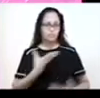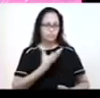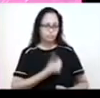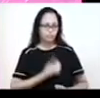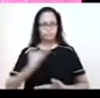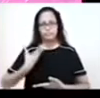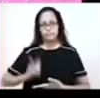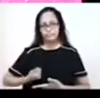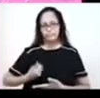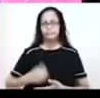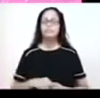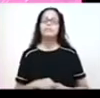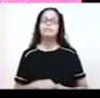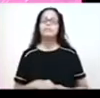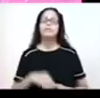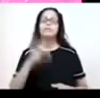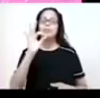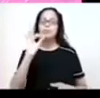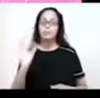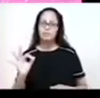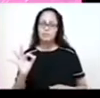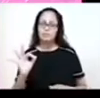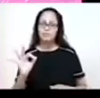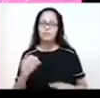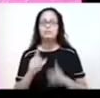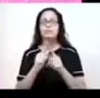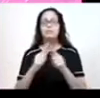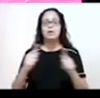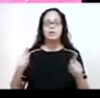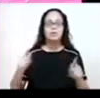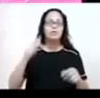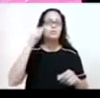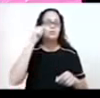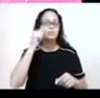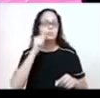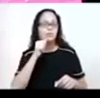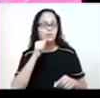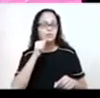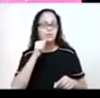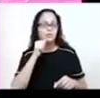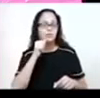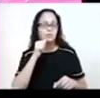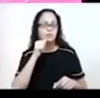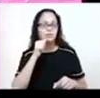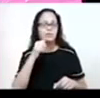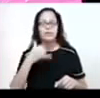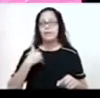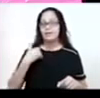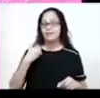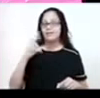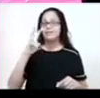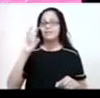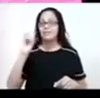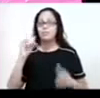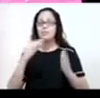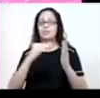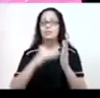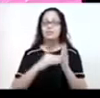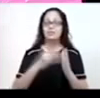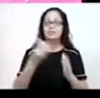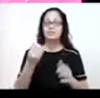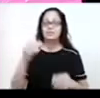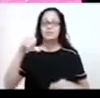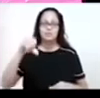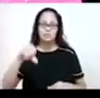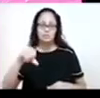e na região nordeste, tem uma porcentagem maior de mulheres nessa faixa etária de 50 a 69 anos, que